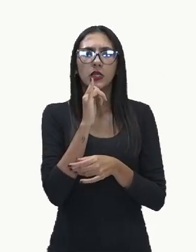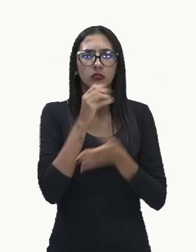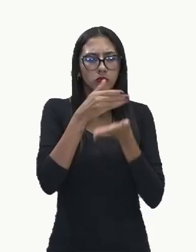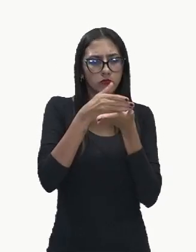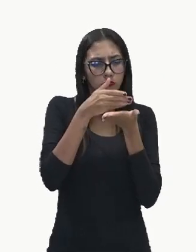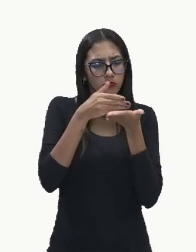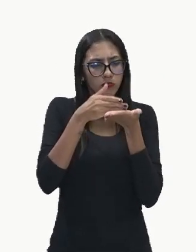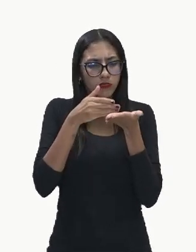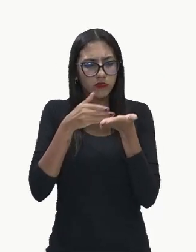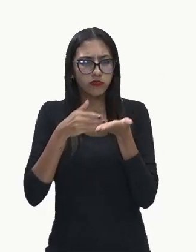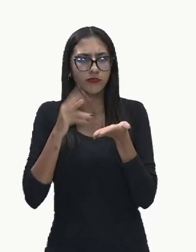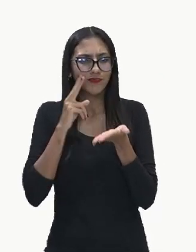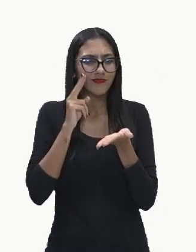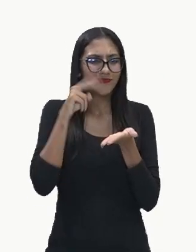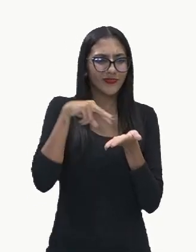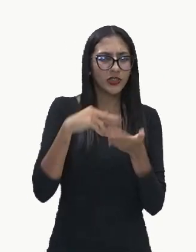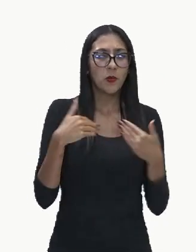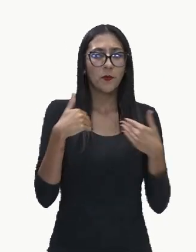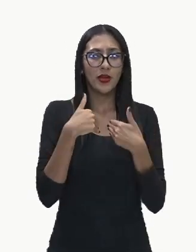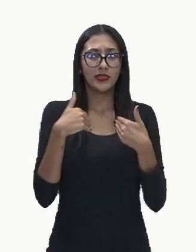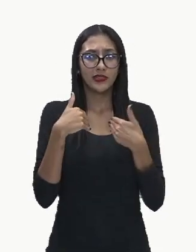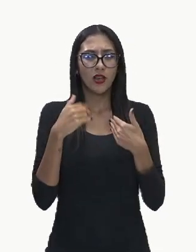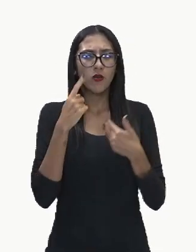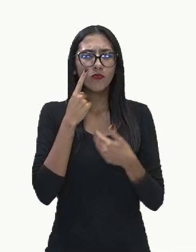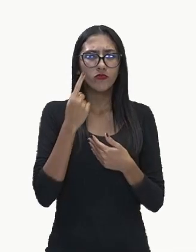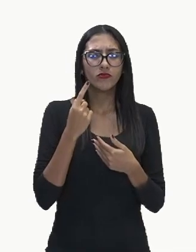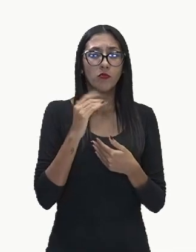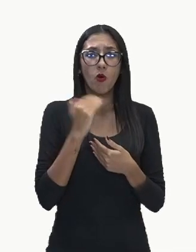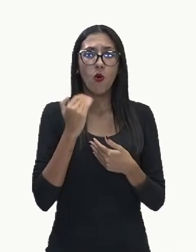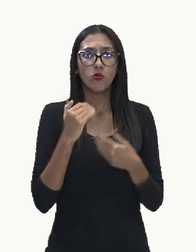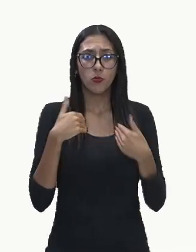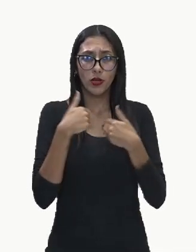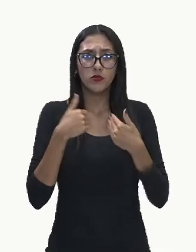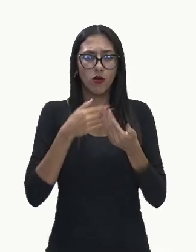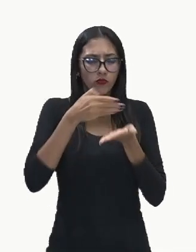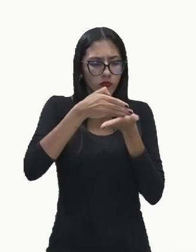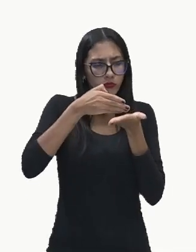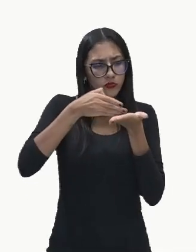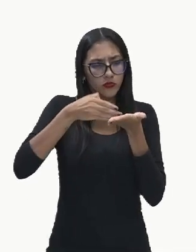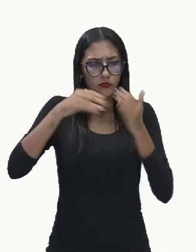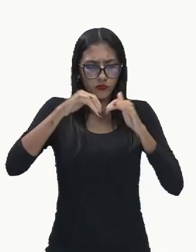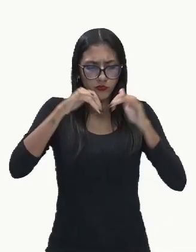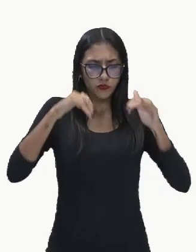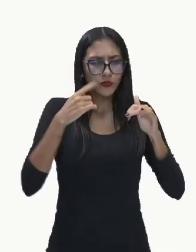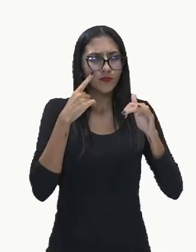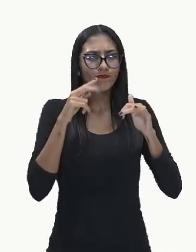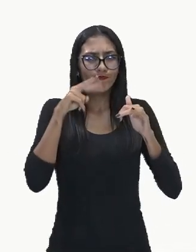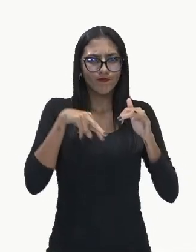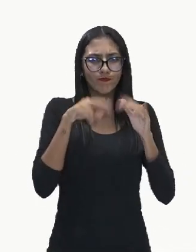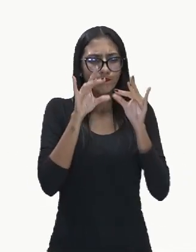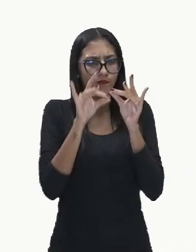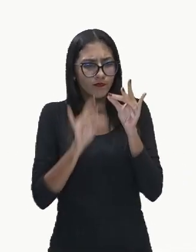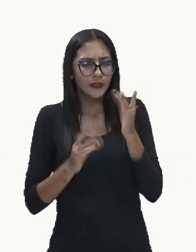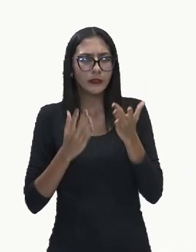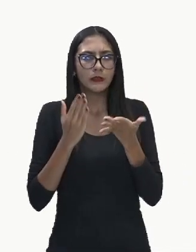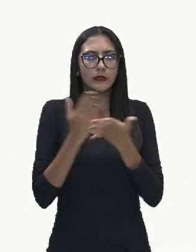de animais depois de mortos, eles são abertos e aí você vai ver que muitos deles, dentro de